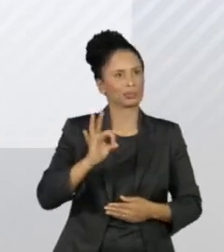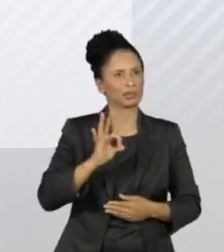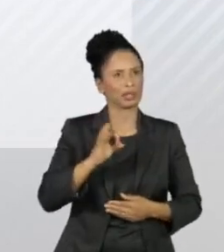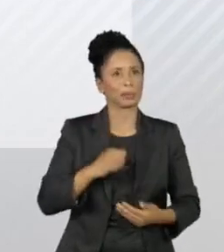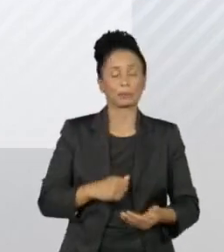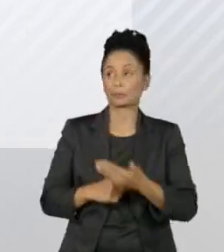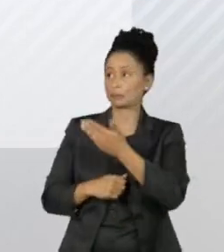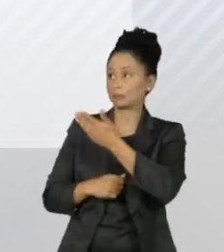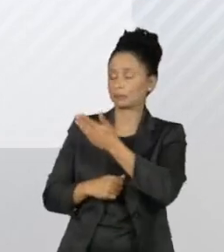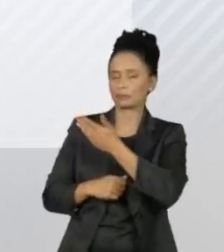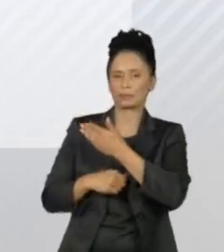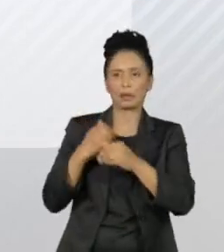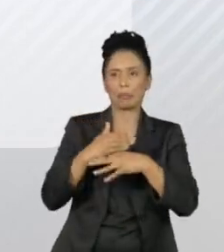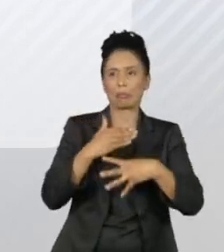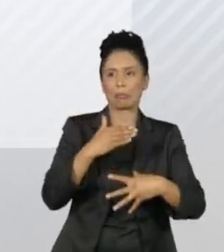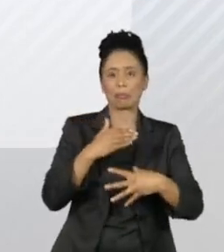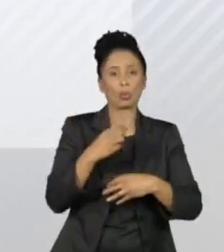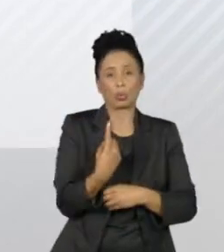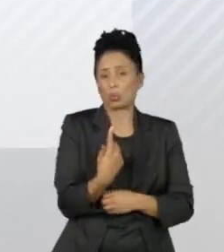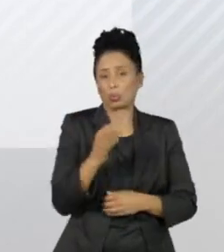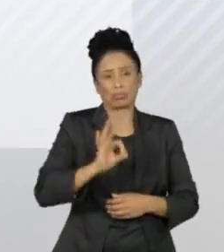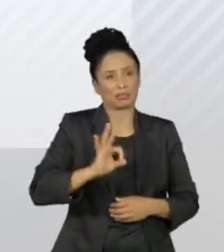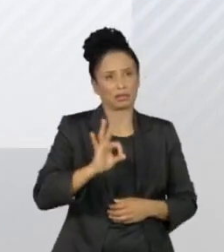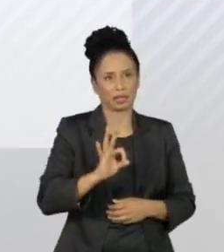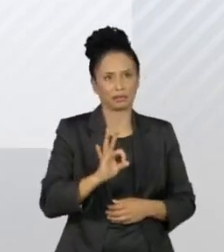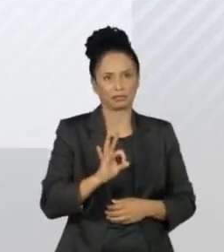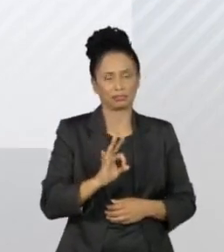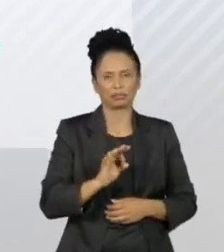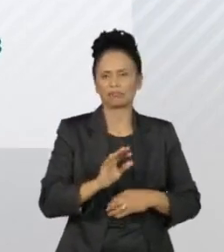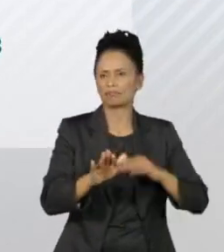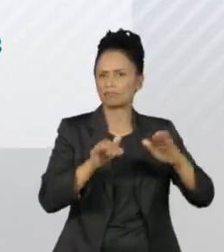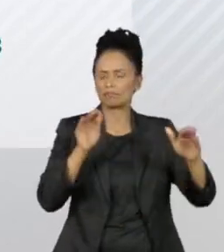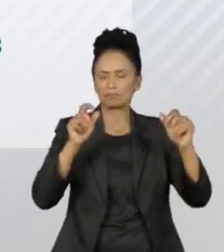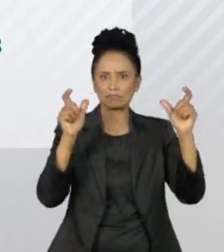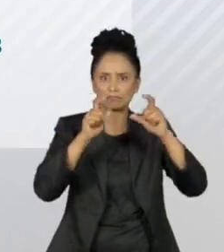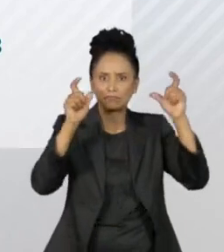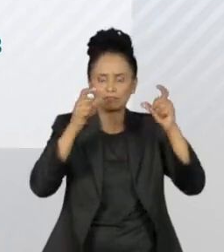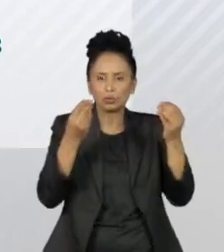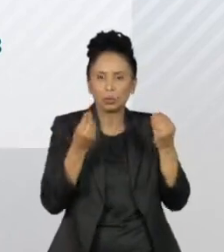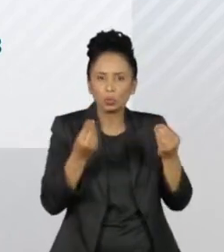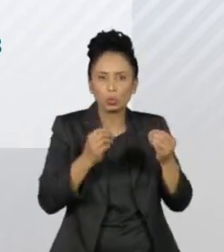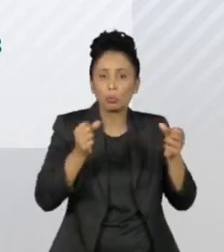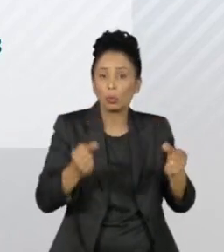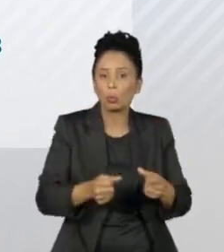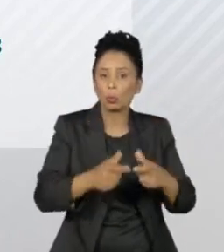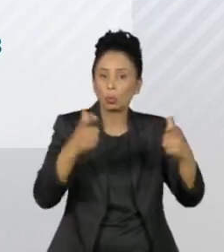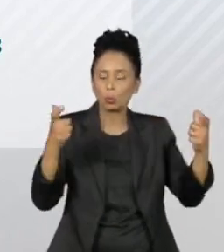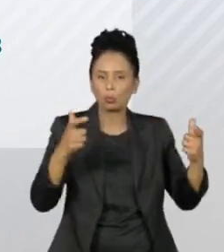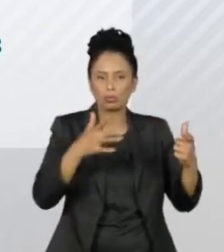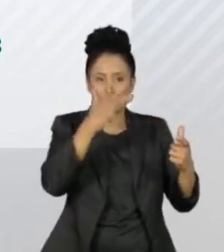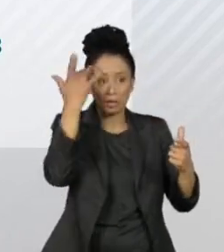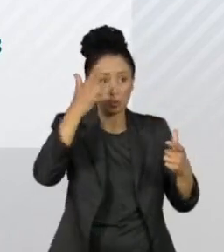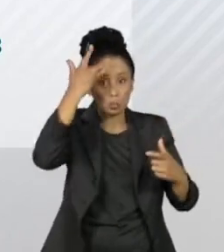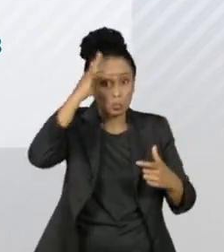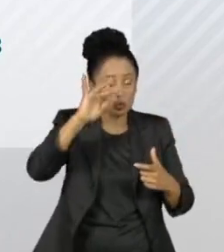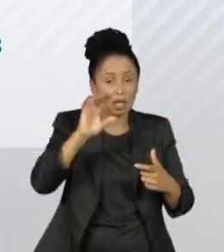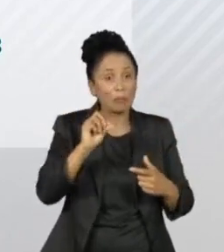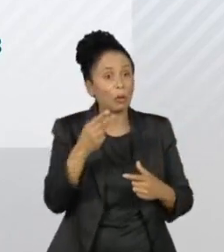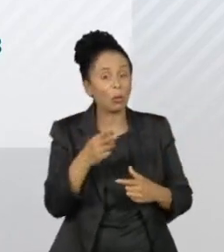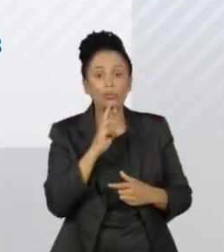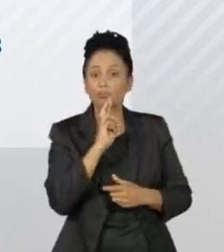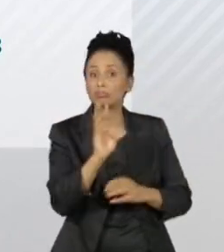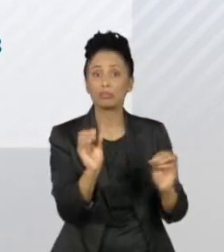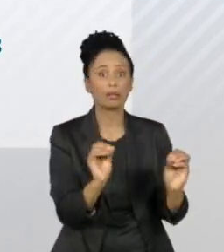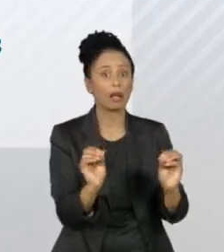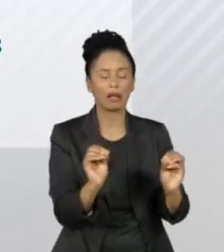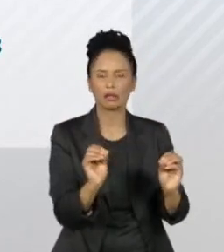pontuou na última pesquisa. Chama a atenção a grande quantidade de participantes que não souberam ou não quiseram